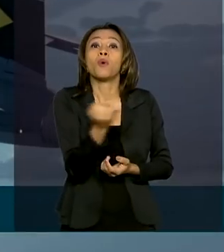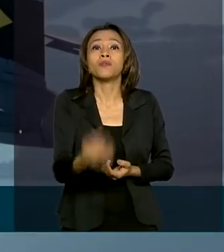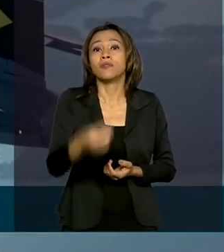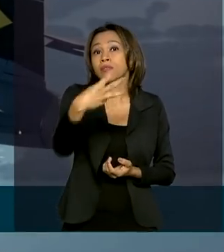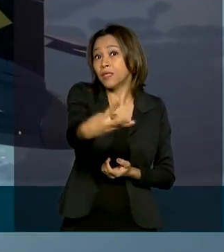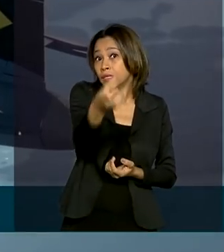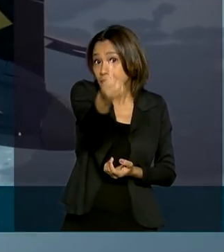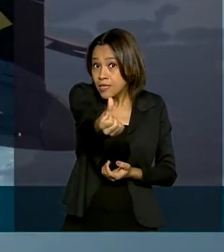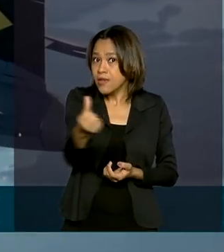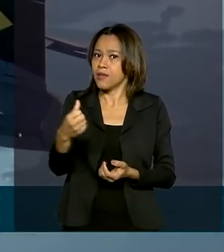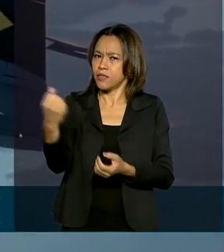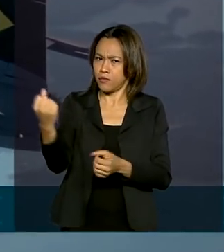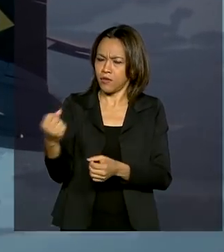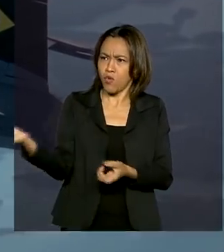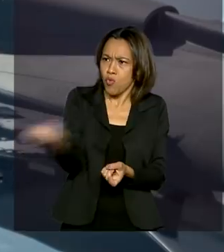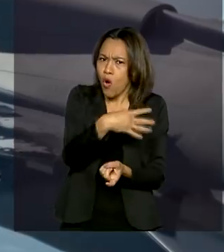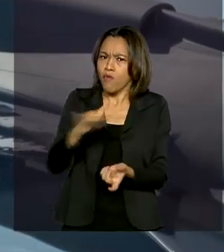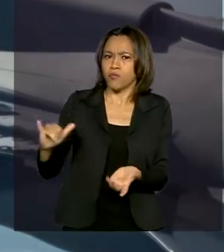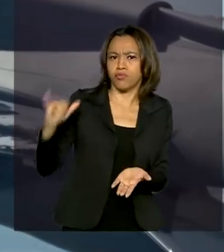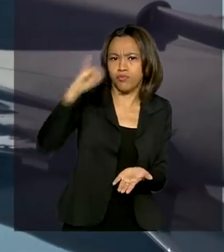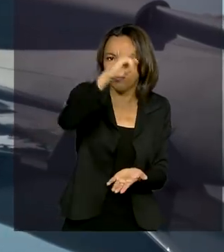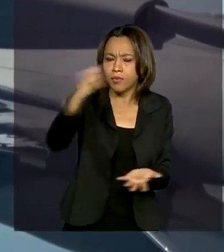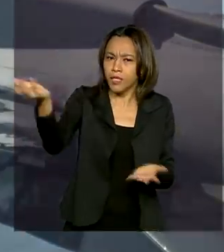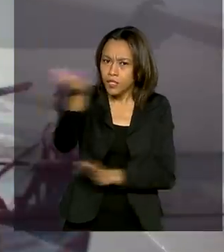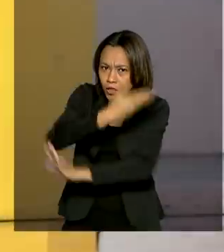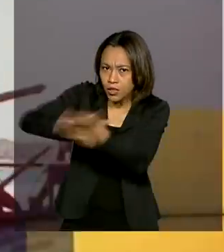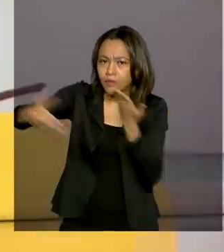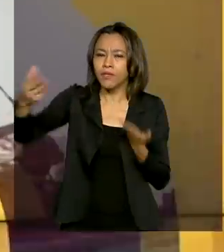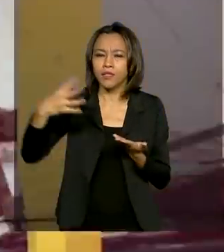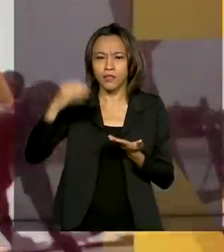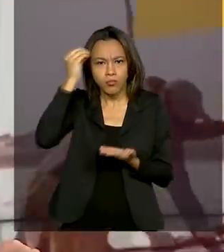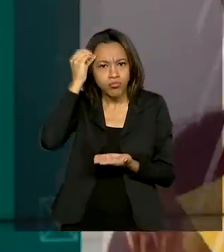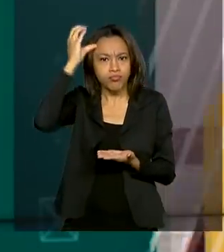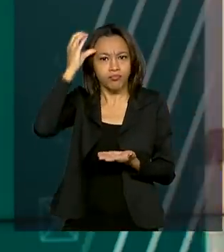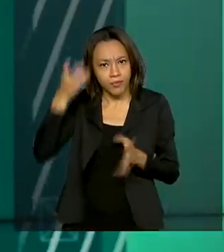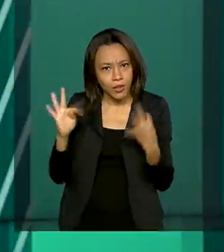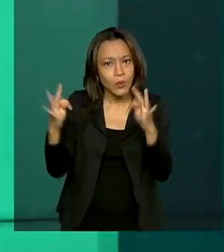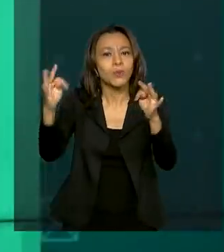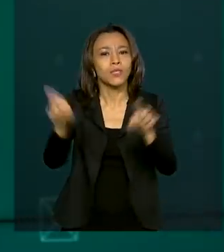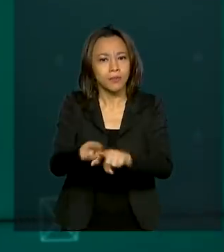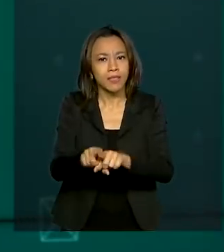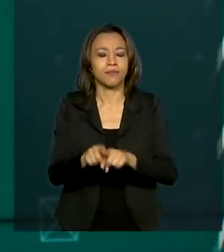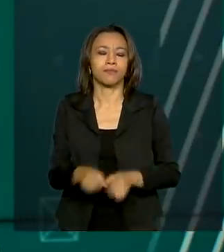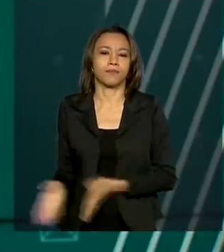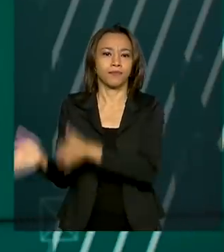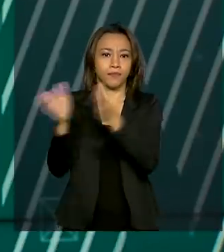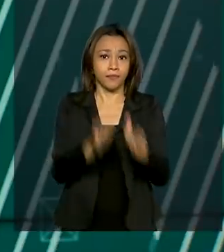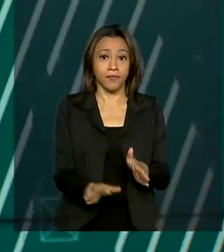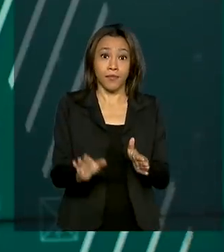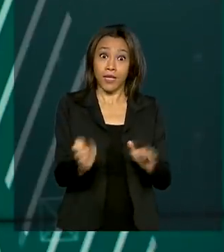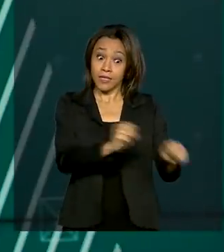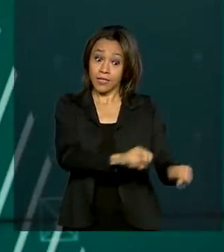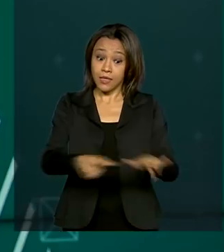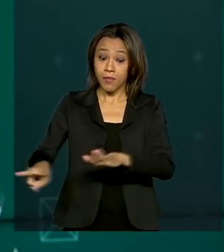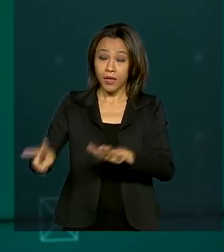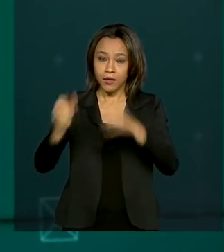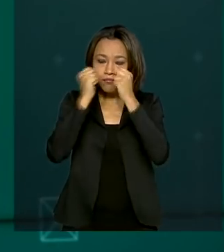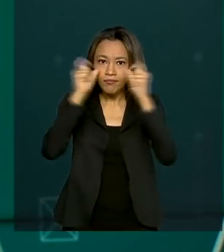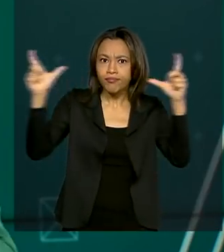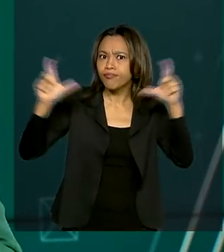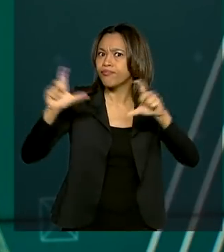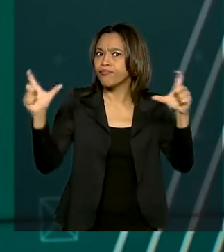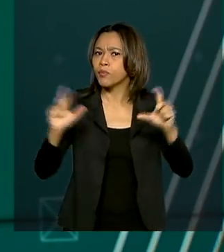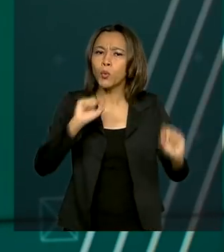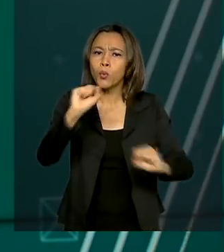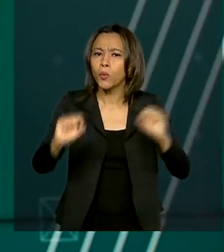incluindo treinamento e transferência de tecnologia. Uma semana dedicada a chamar a atenção do brasileiro sobre a